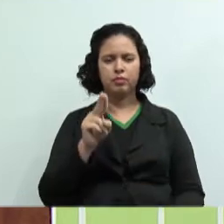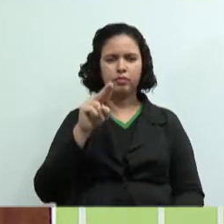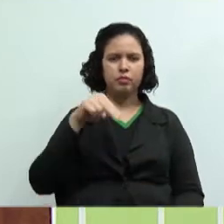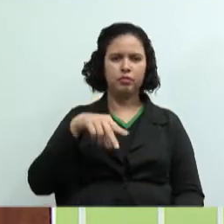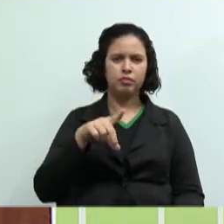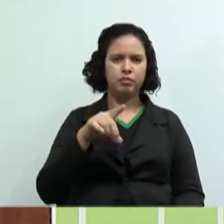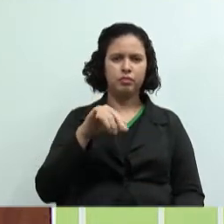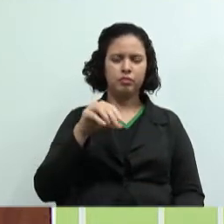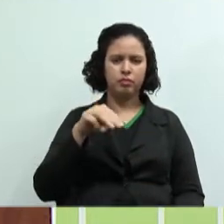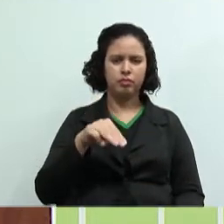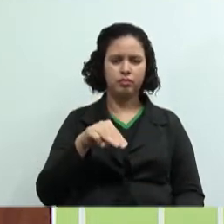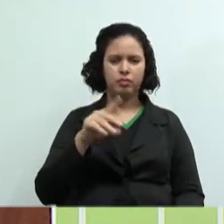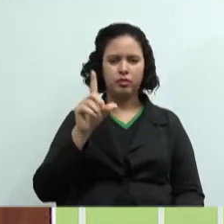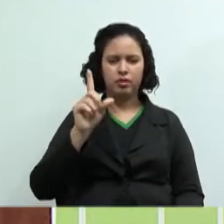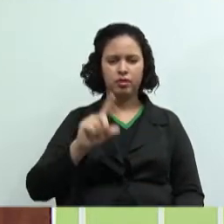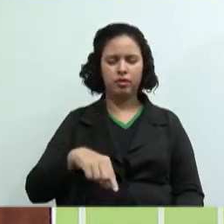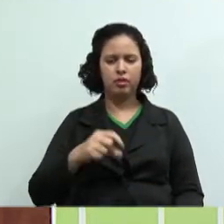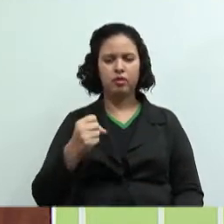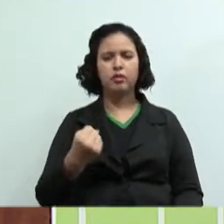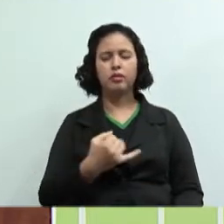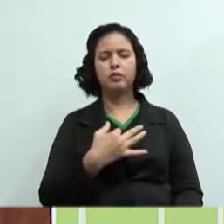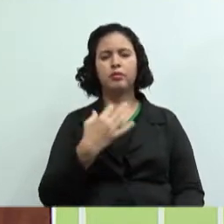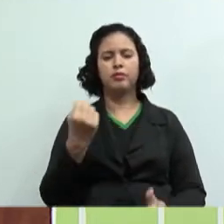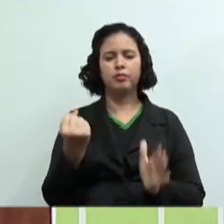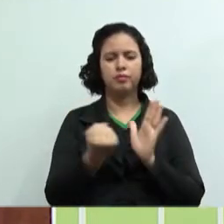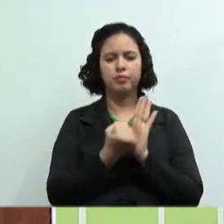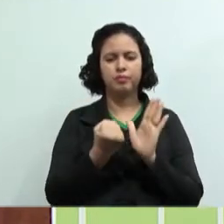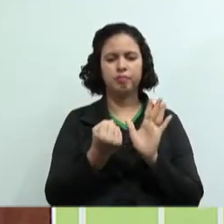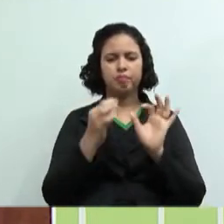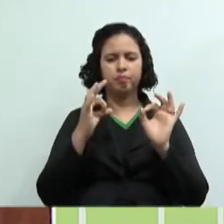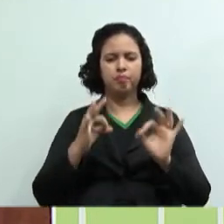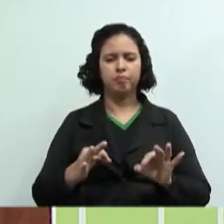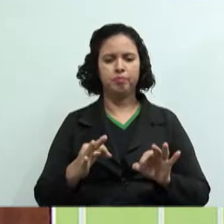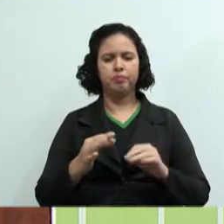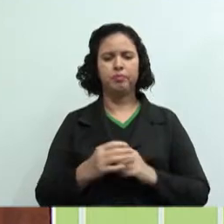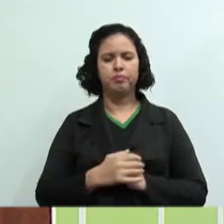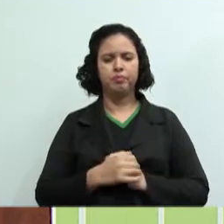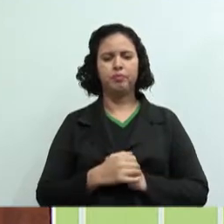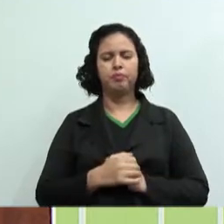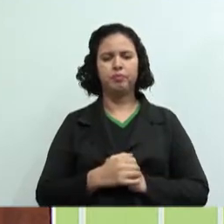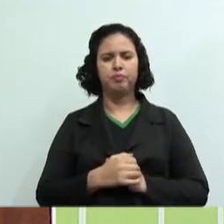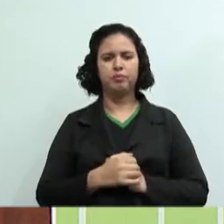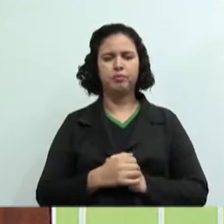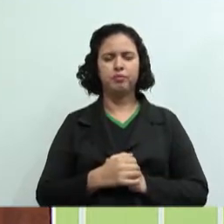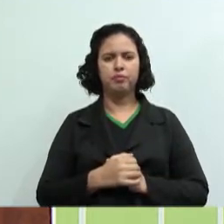exemplo de custos fixos. Correto? Continuando.